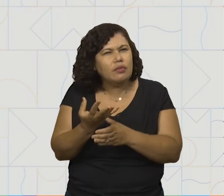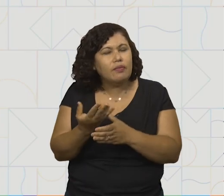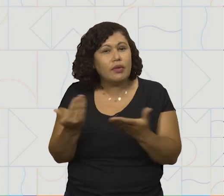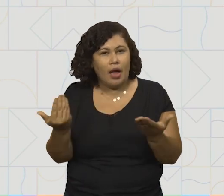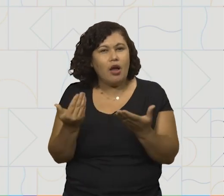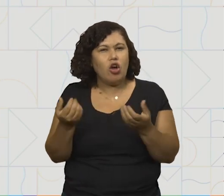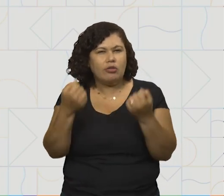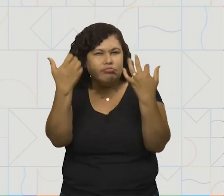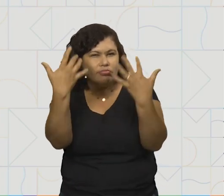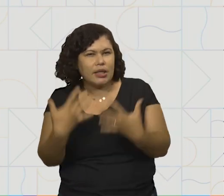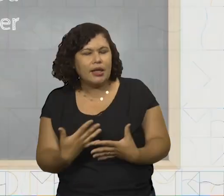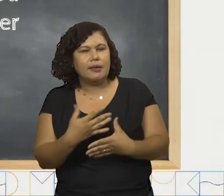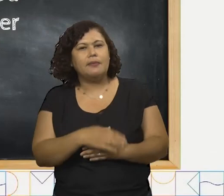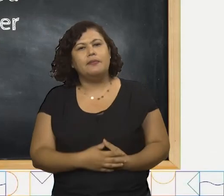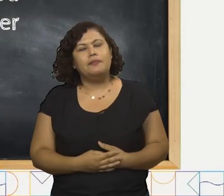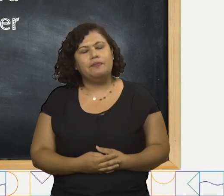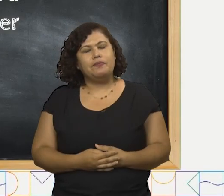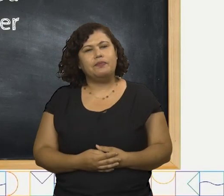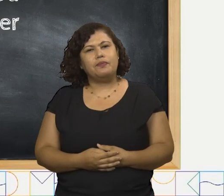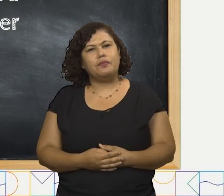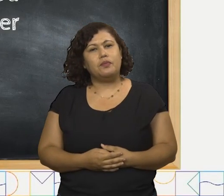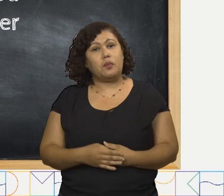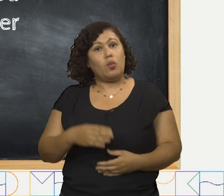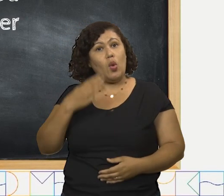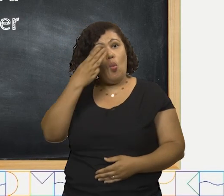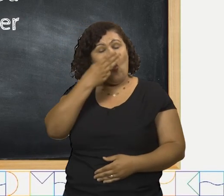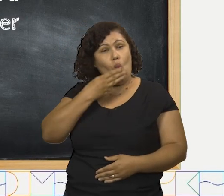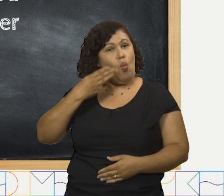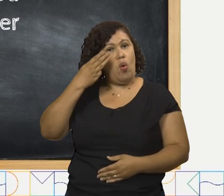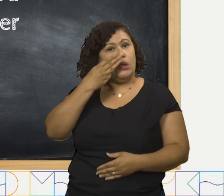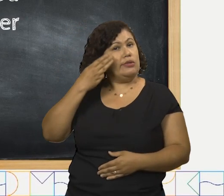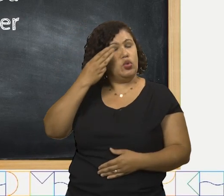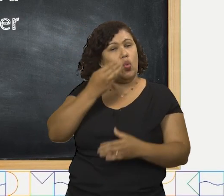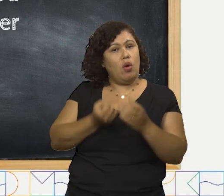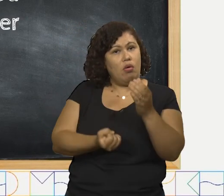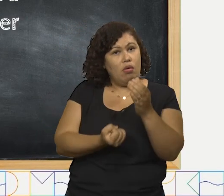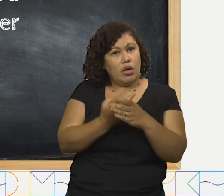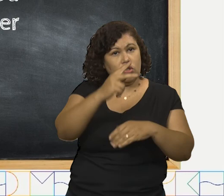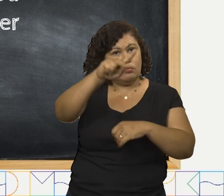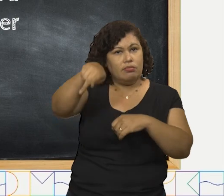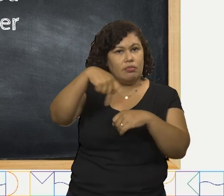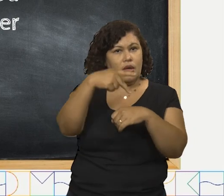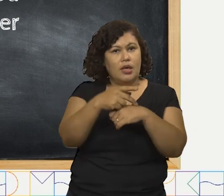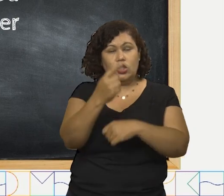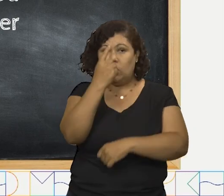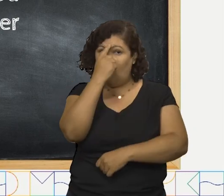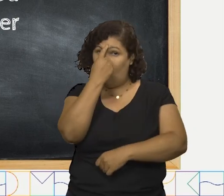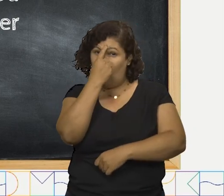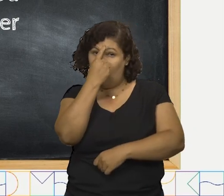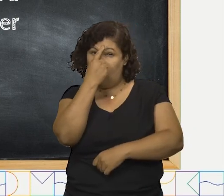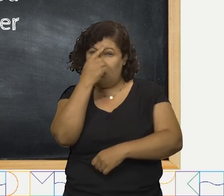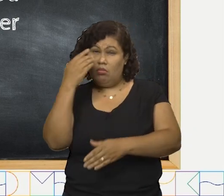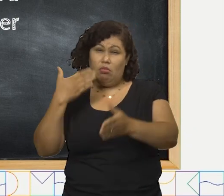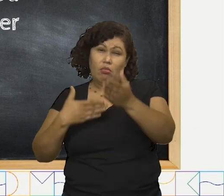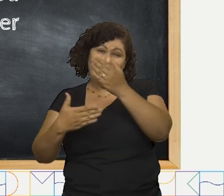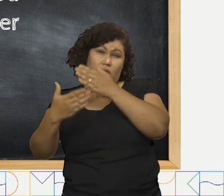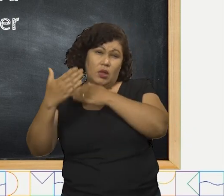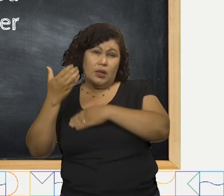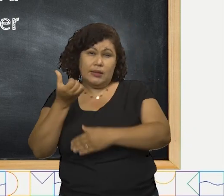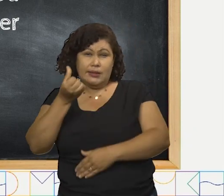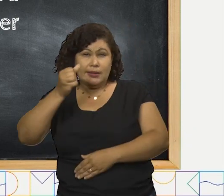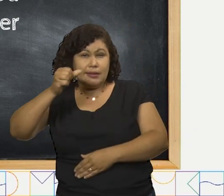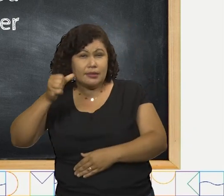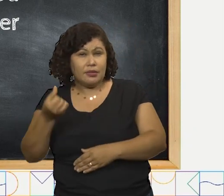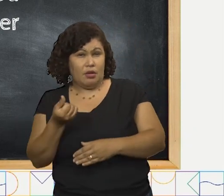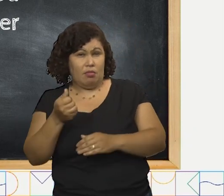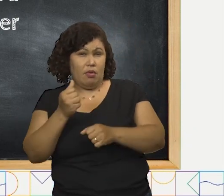através da leitura. O açúcar se originou na Índia há 6 mil anos antes de Cristo.